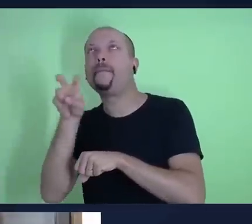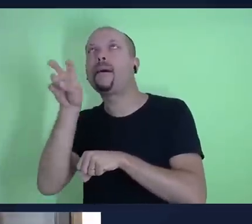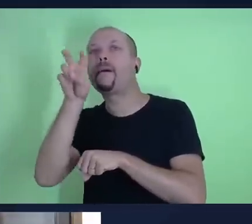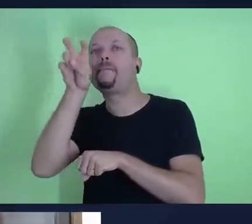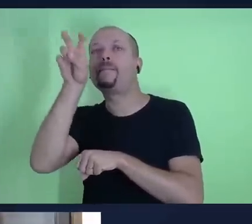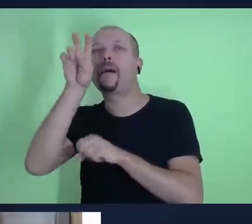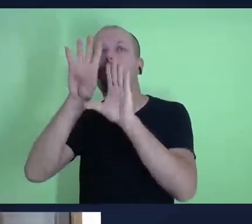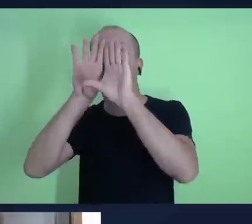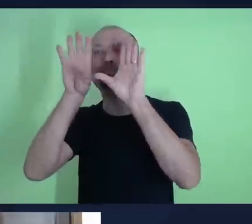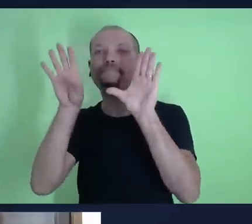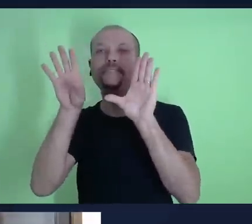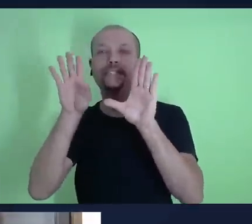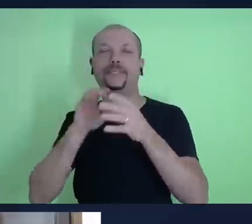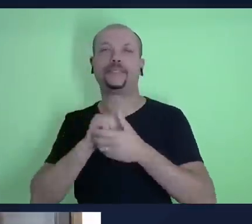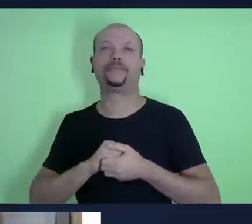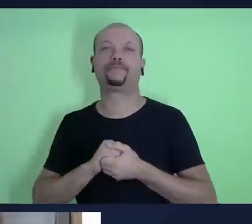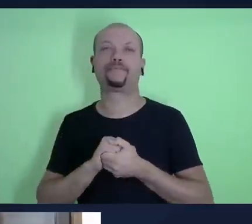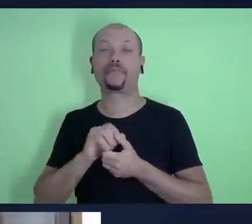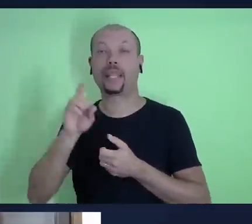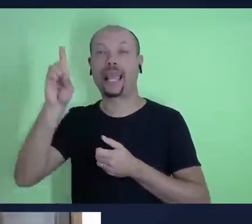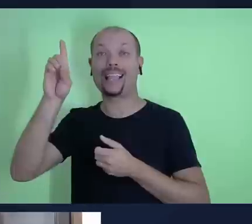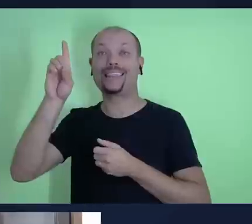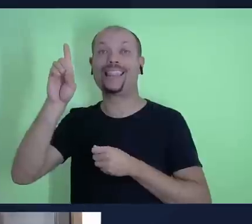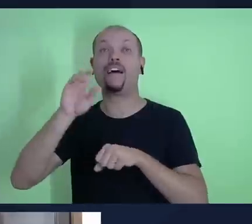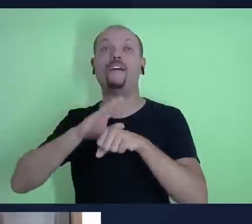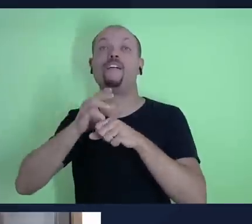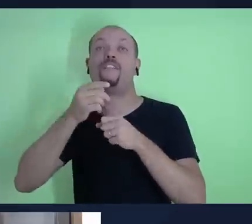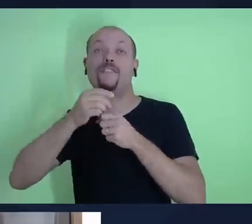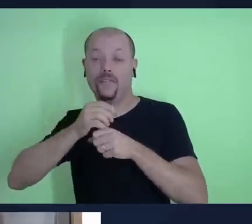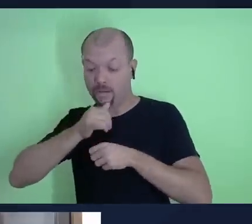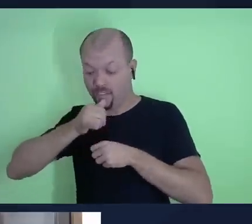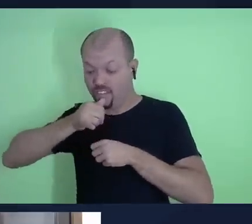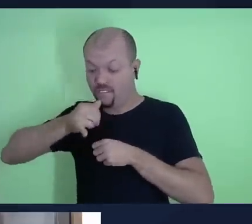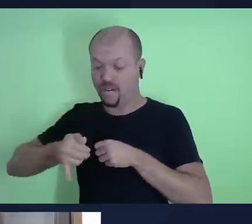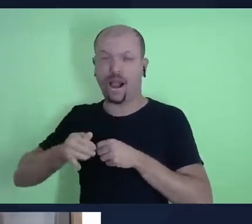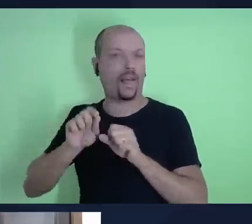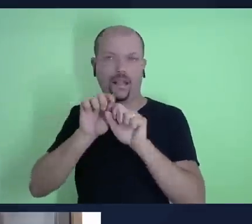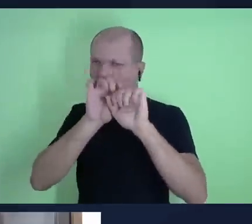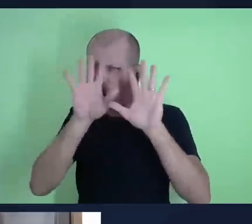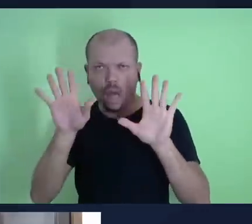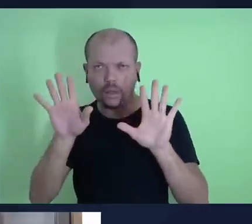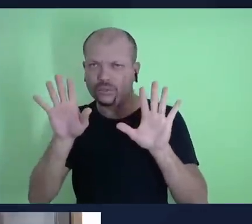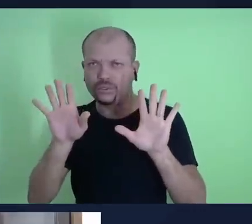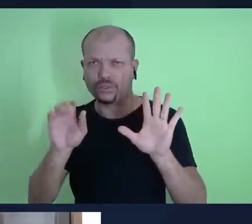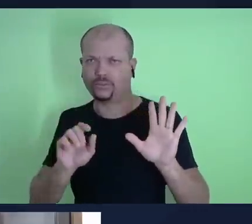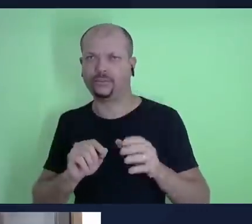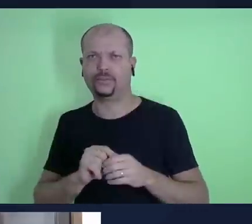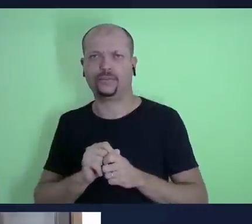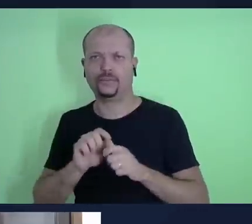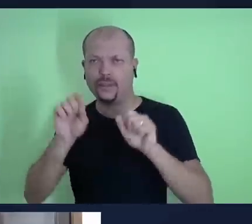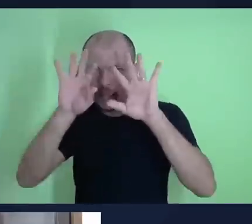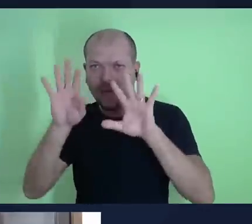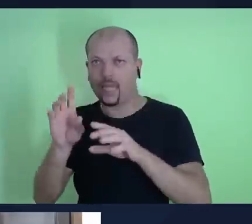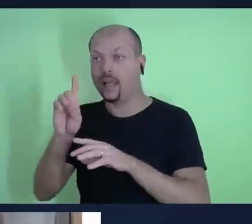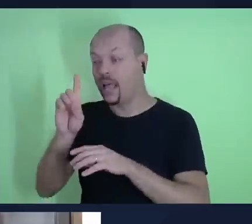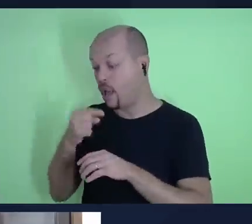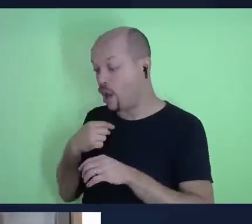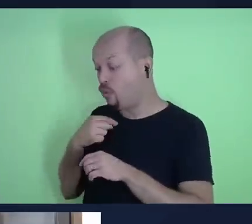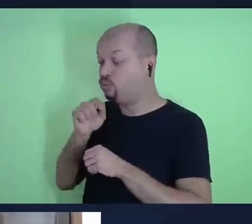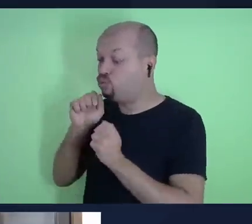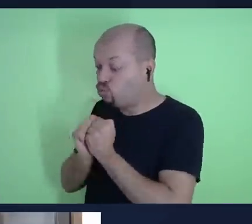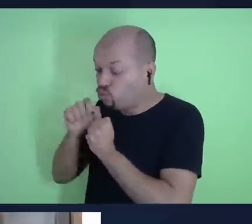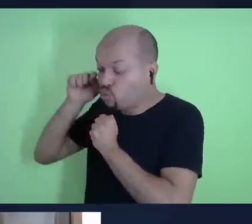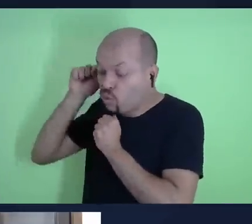Ele tem um sonho da escada em que Deus fala para ele claramente que Deus estaria com ele, com Jacó, né?